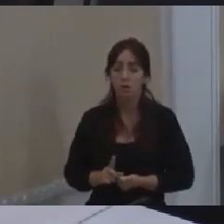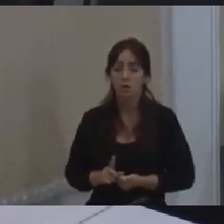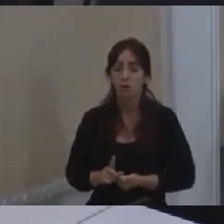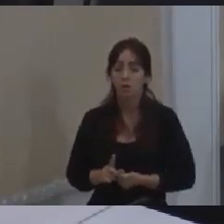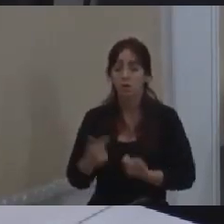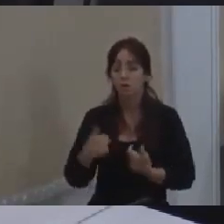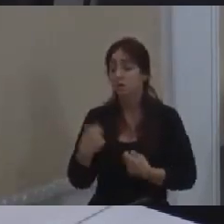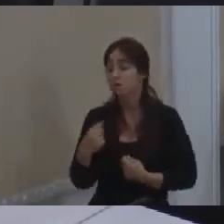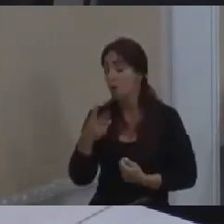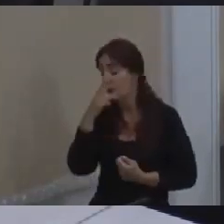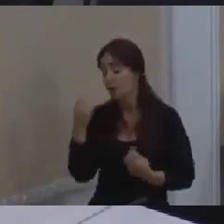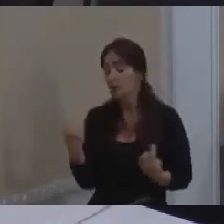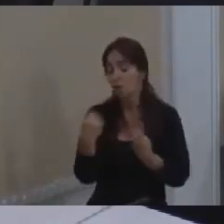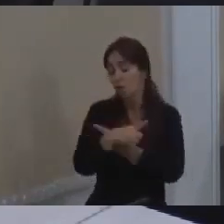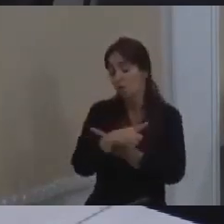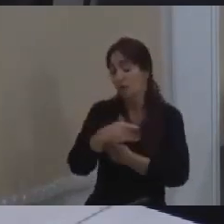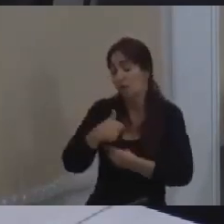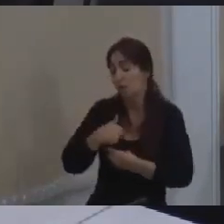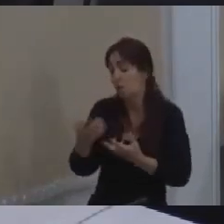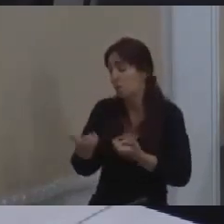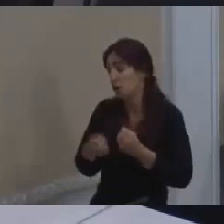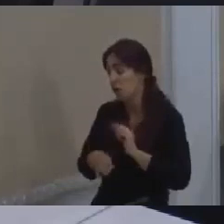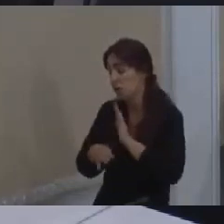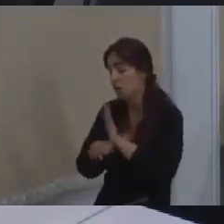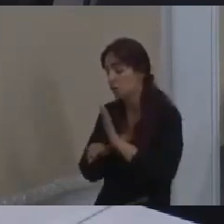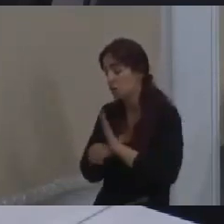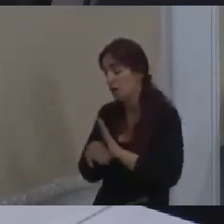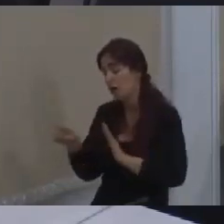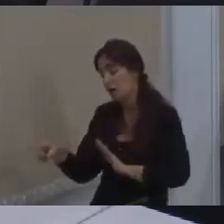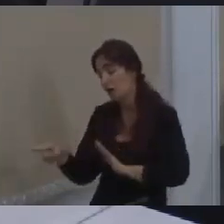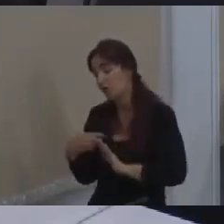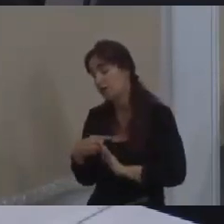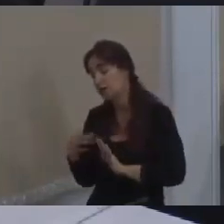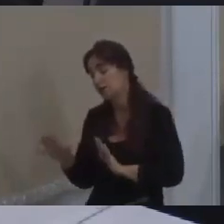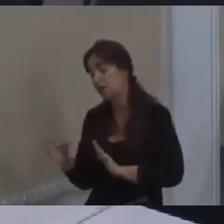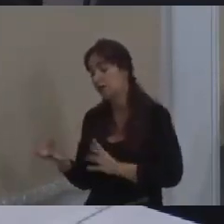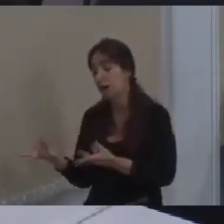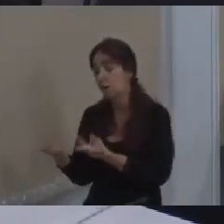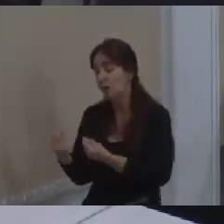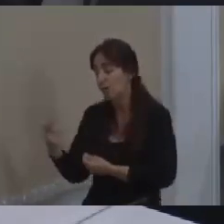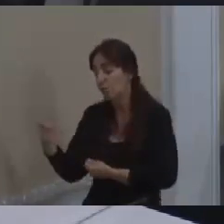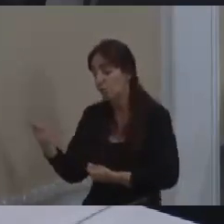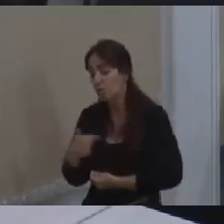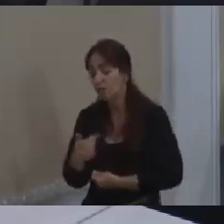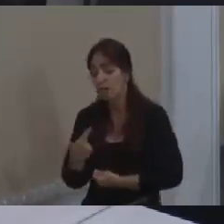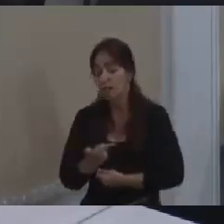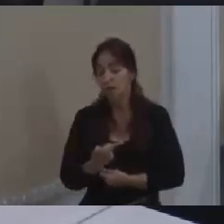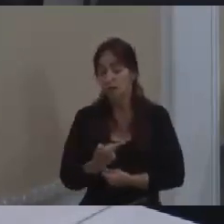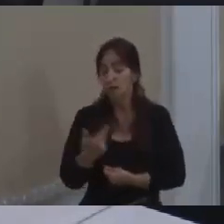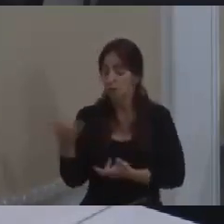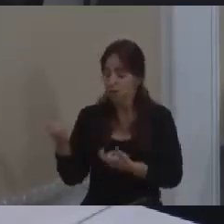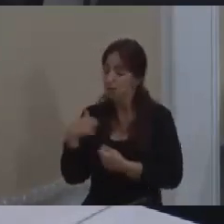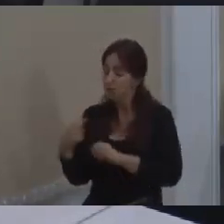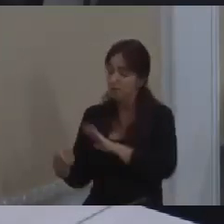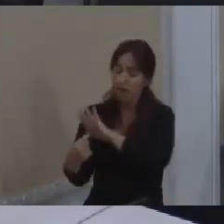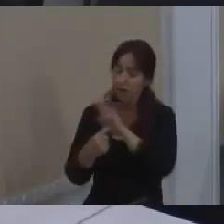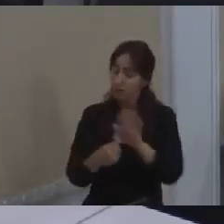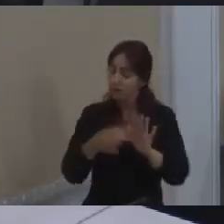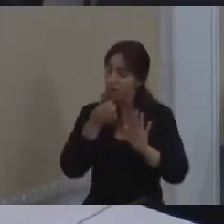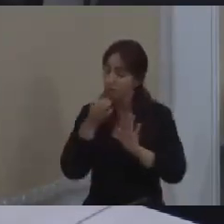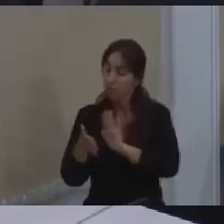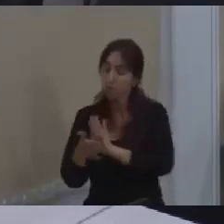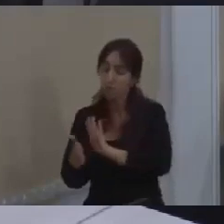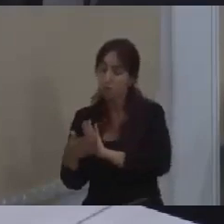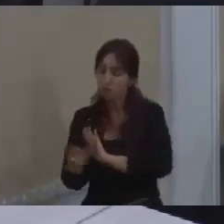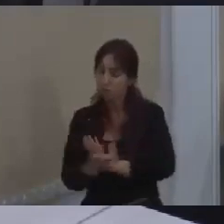inverte fica parecendo que eu quero dar uma solução X e você vai ficar desqualificando meu X e na verdade eu quero que você apresente o seu agora